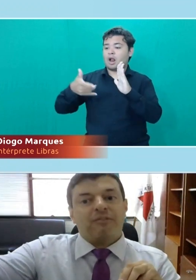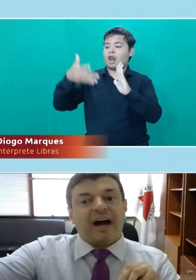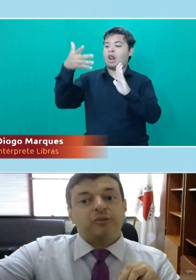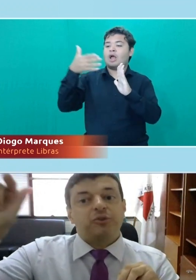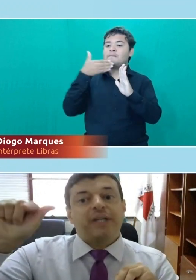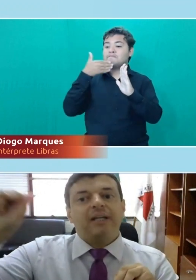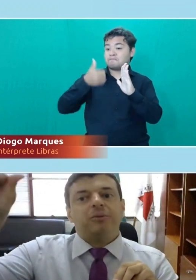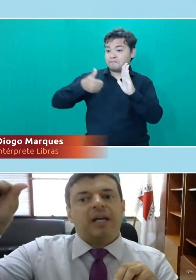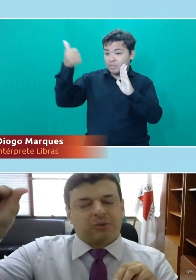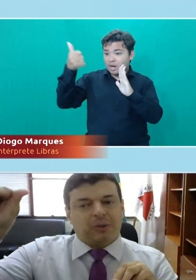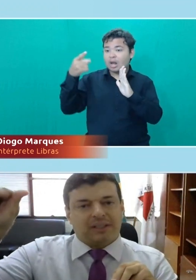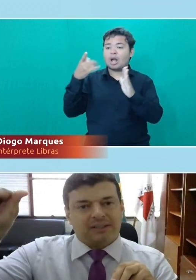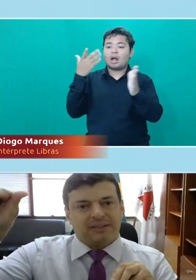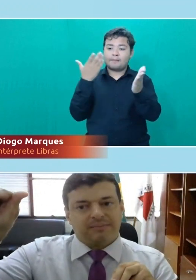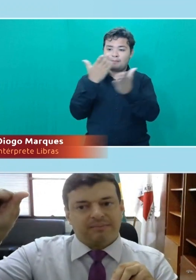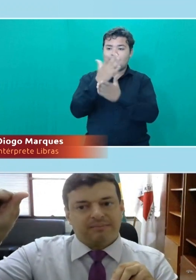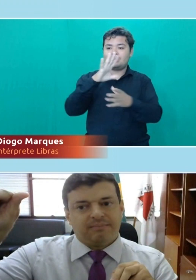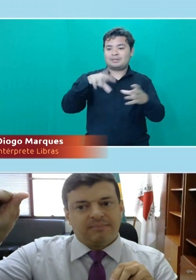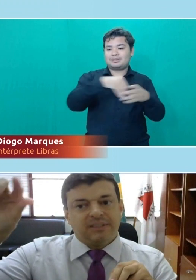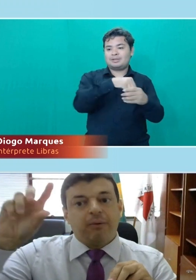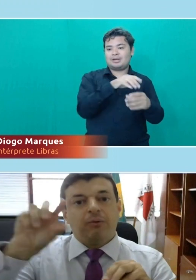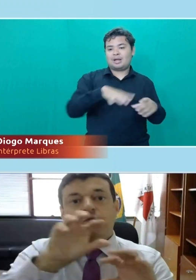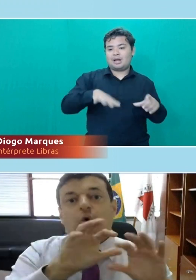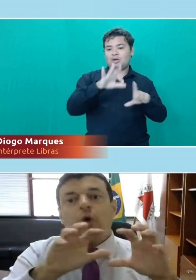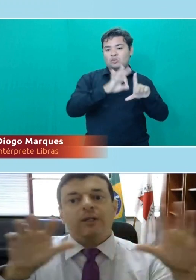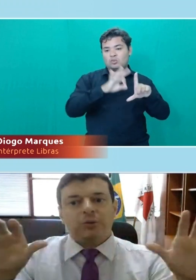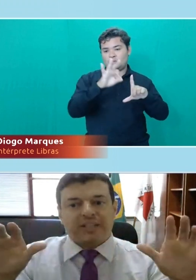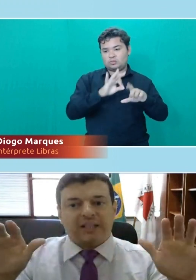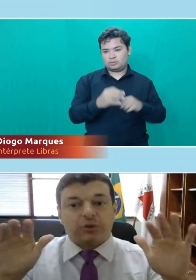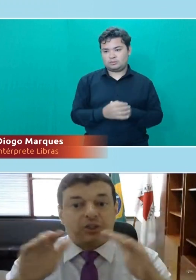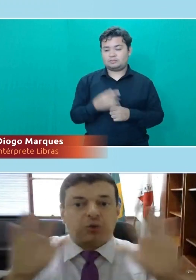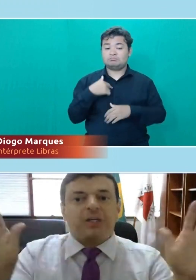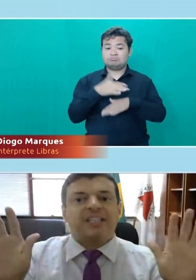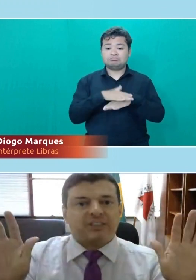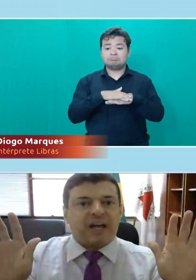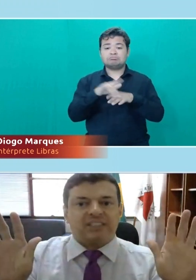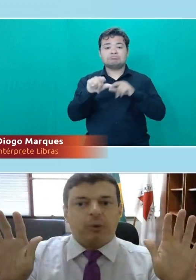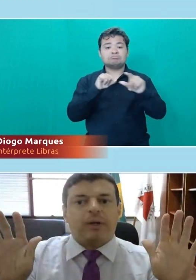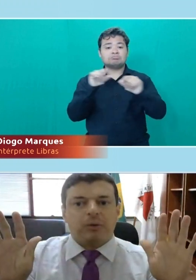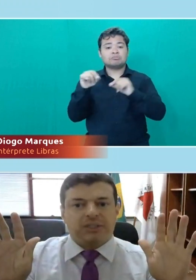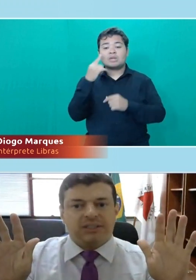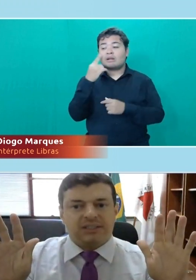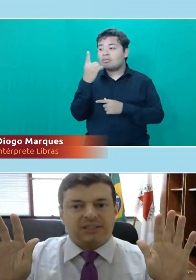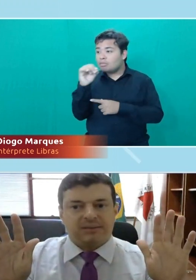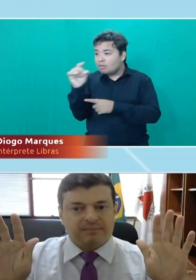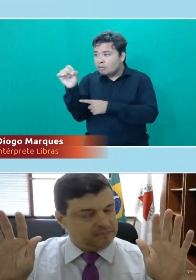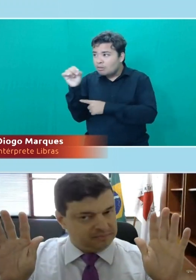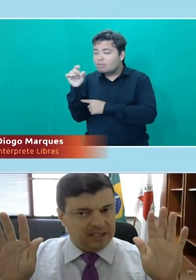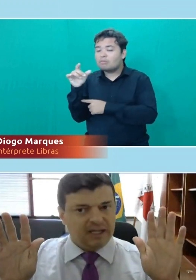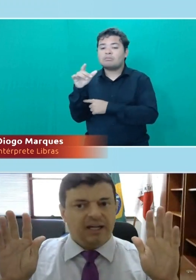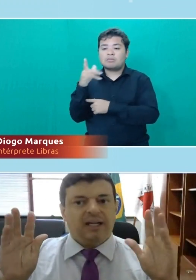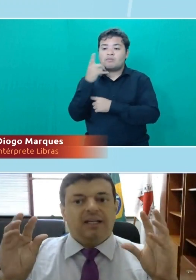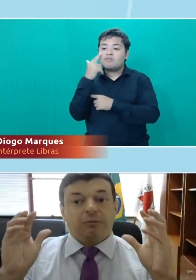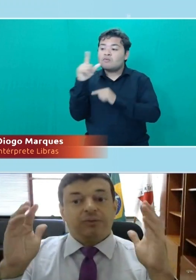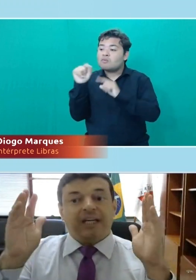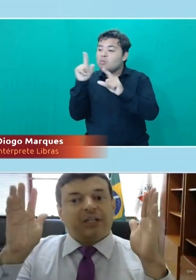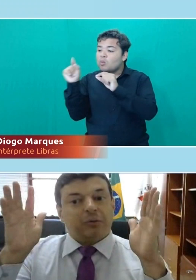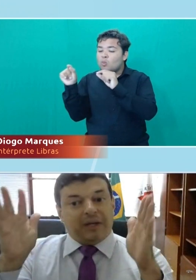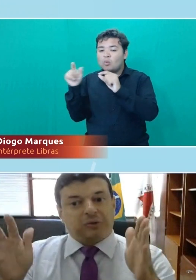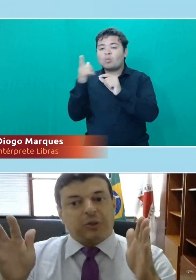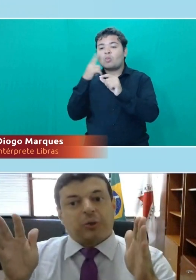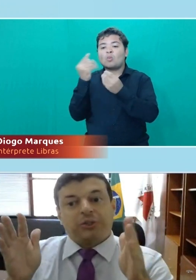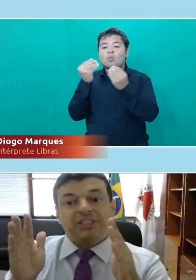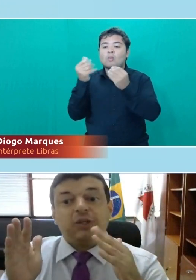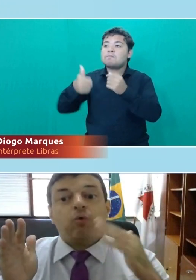são aprovados dentro das cotas. Então, eu escolho entre os 10. Ou seja, todas as vagas são para cotistas. Então,